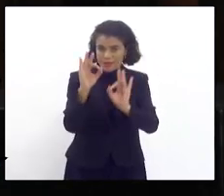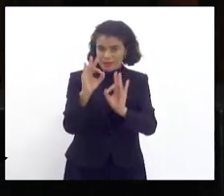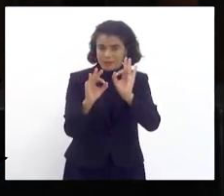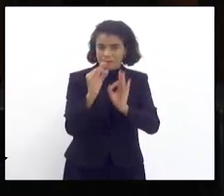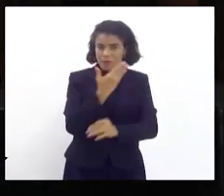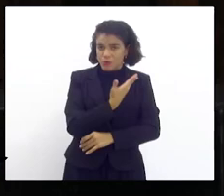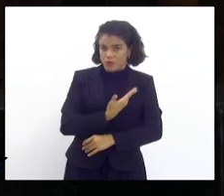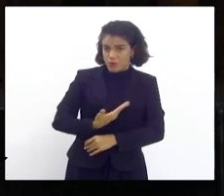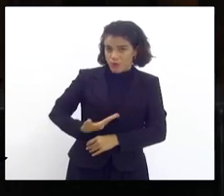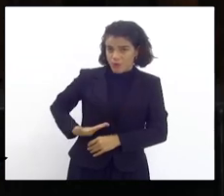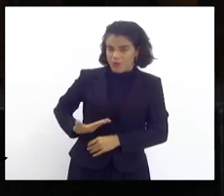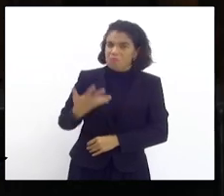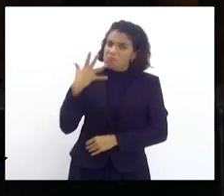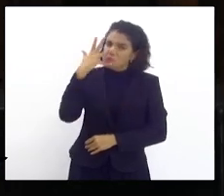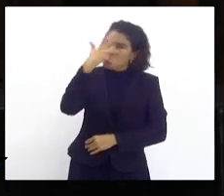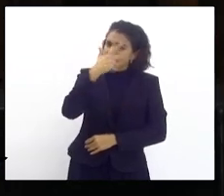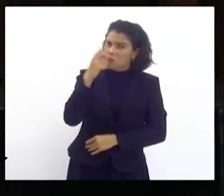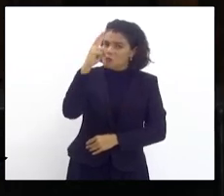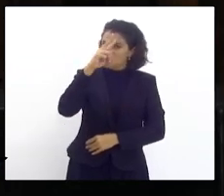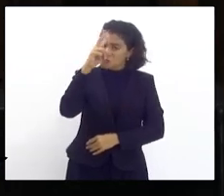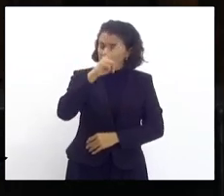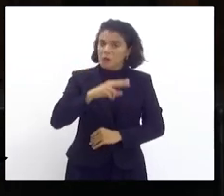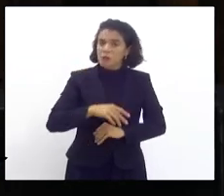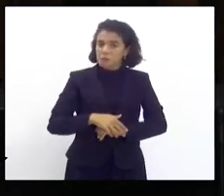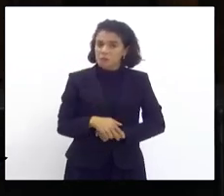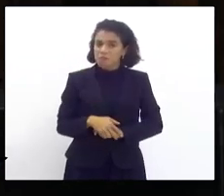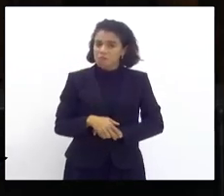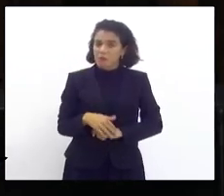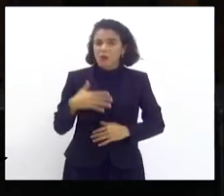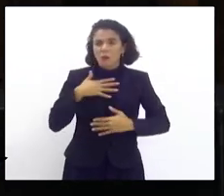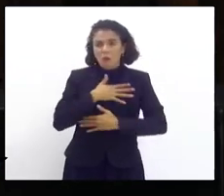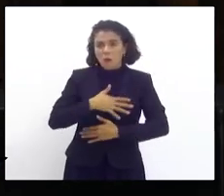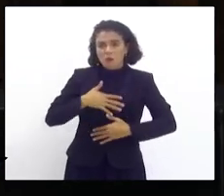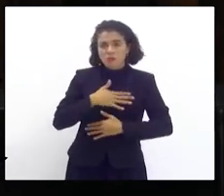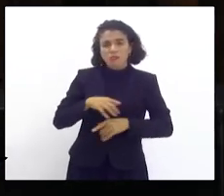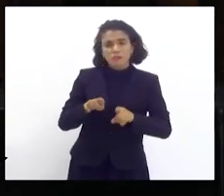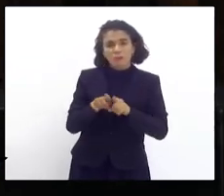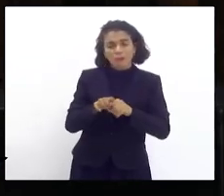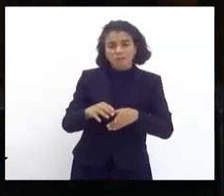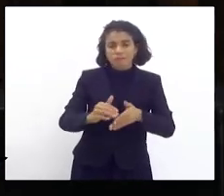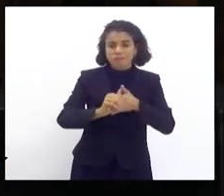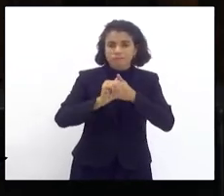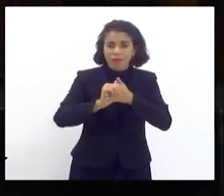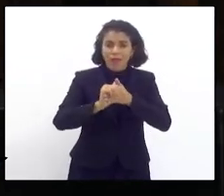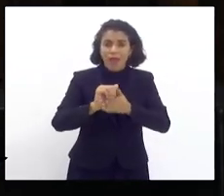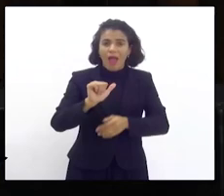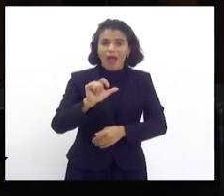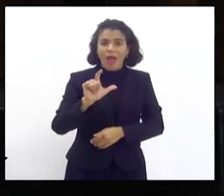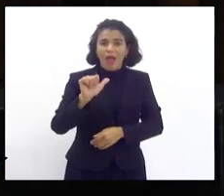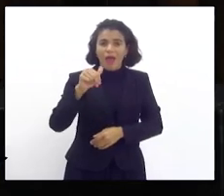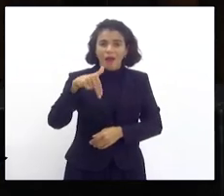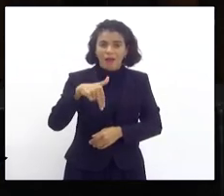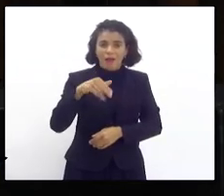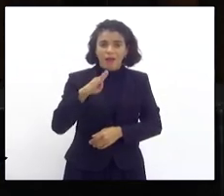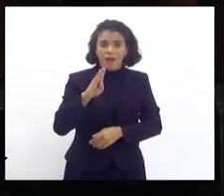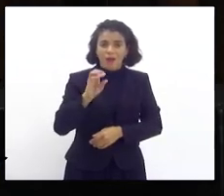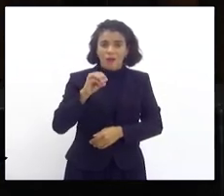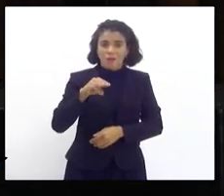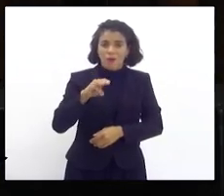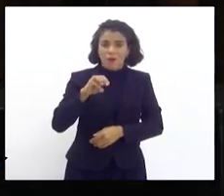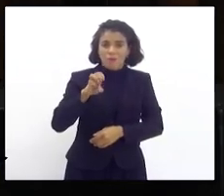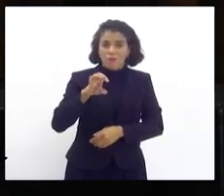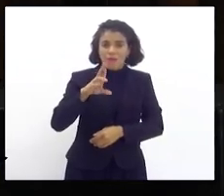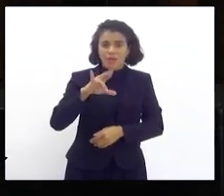a gente começa uma história muito bonita. que eu gostaria também de saudar aqui ao prefeito Alain Bombeiro e